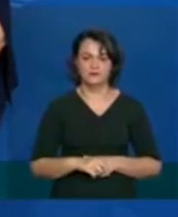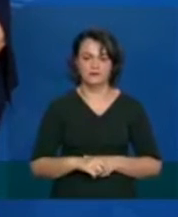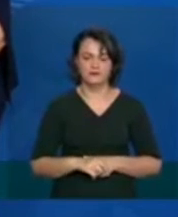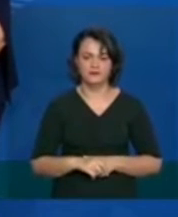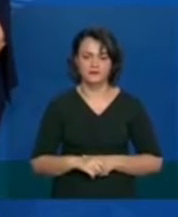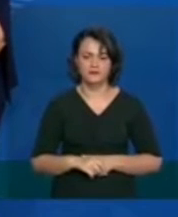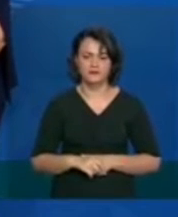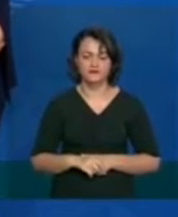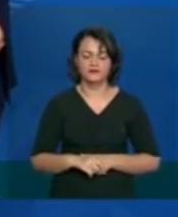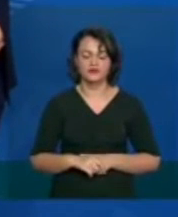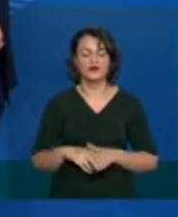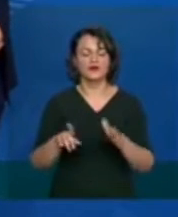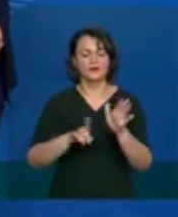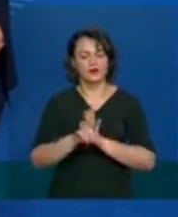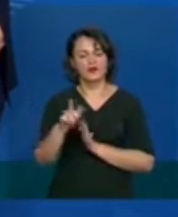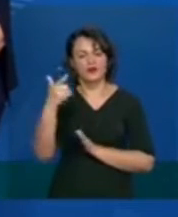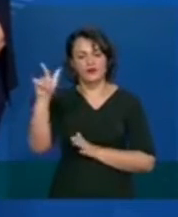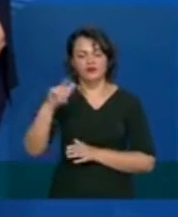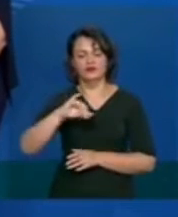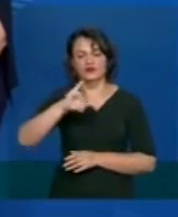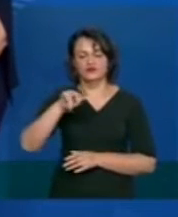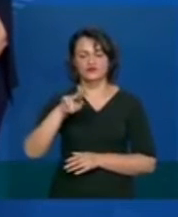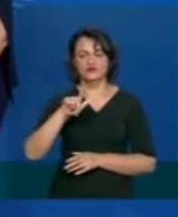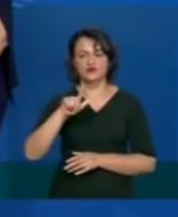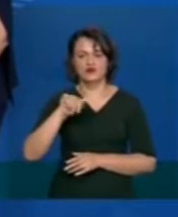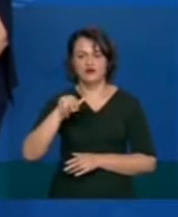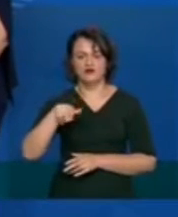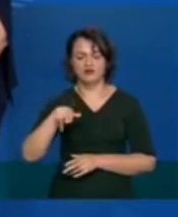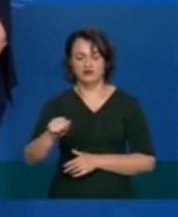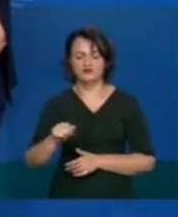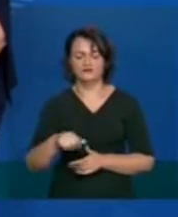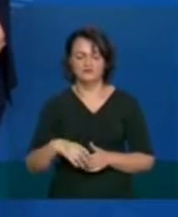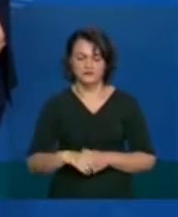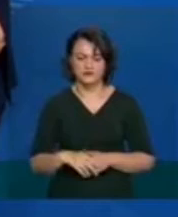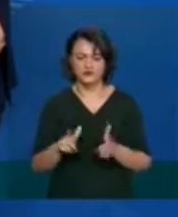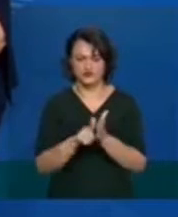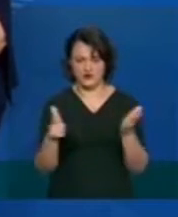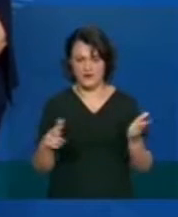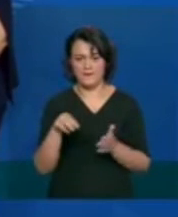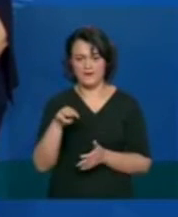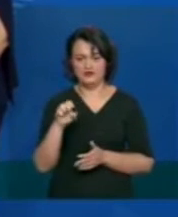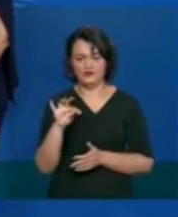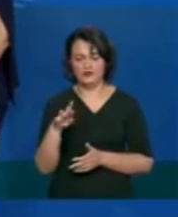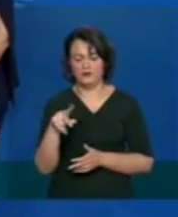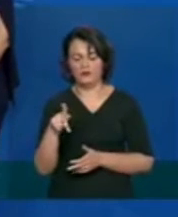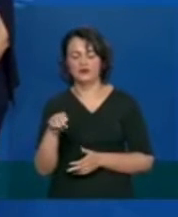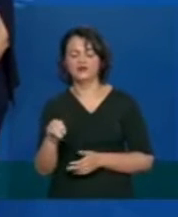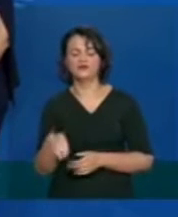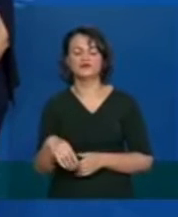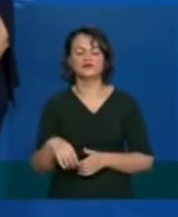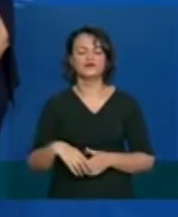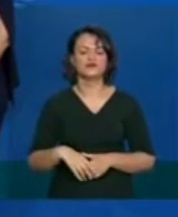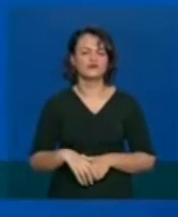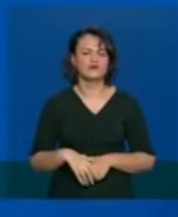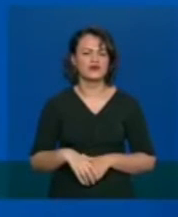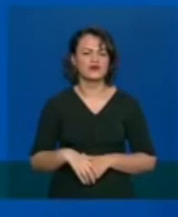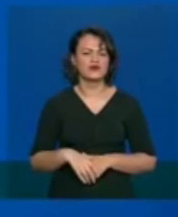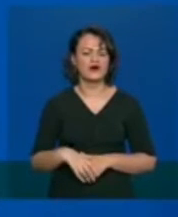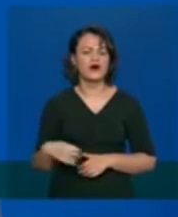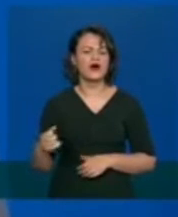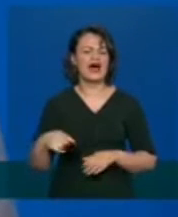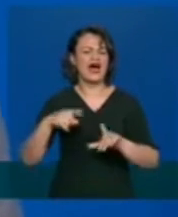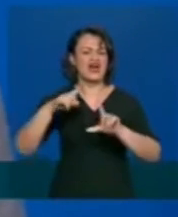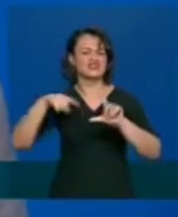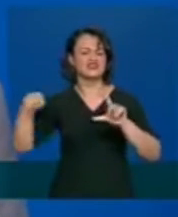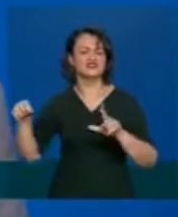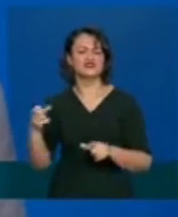a outra pergunta é da Juliana conta e fé do Metrópolis quando teremos a estatística de quantos leitos